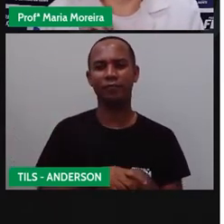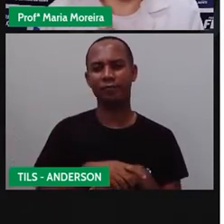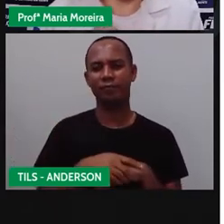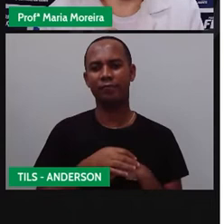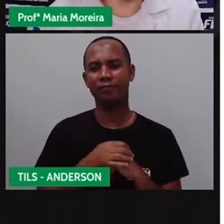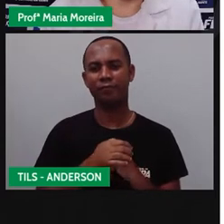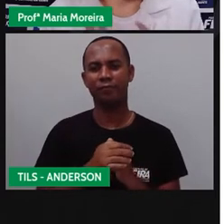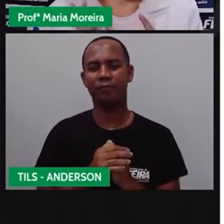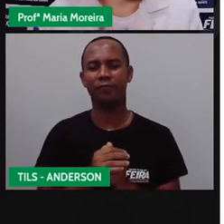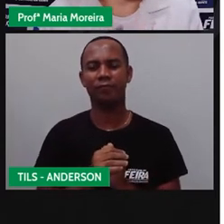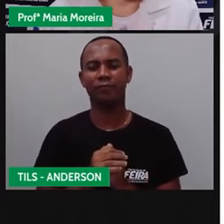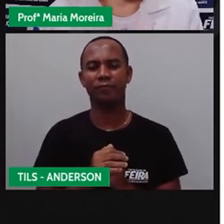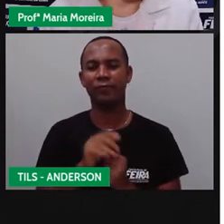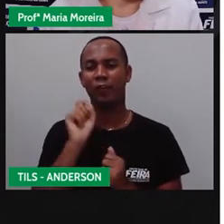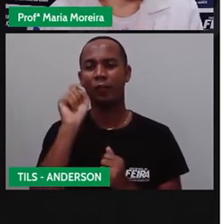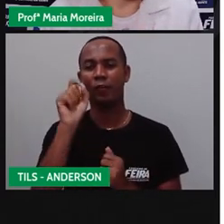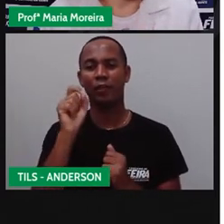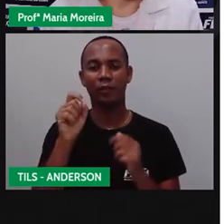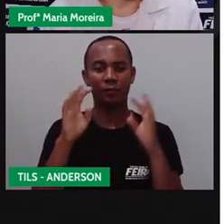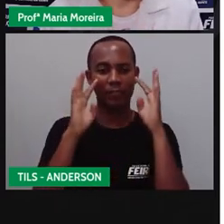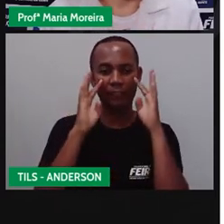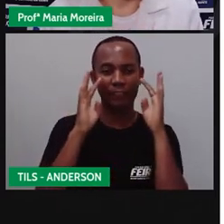Um sinal de trânsito que te diz o quê?